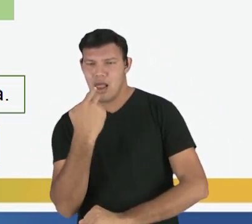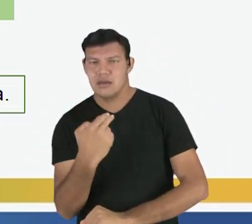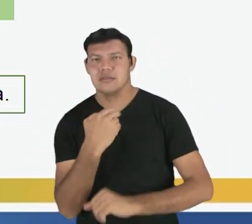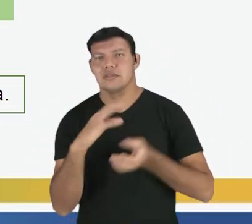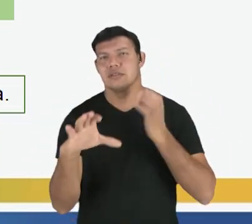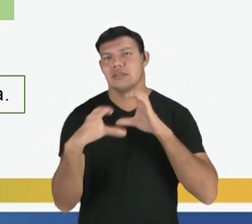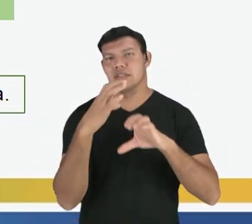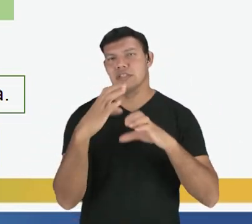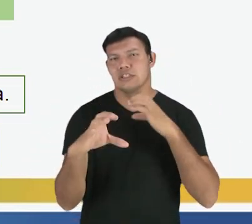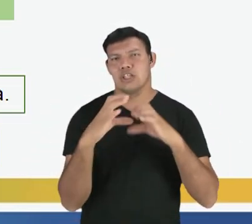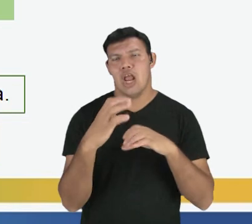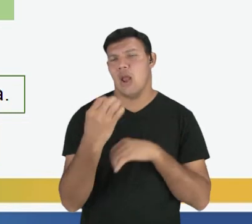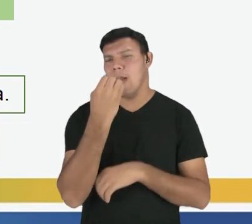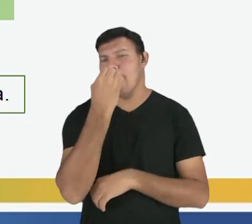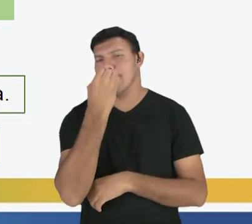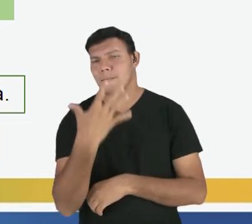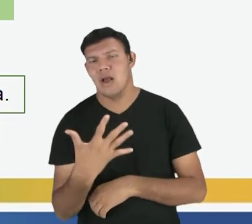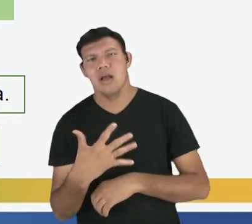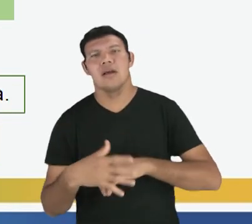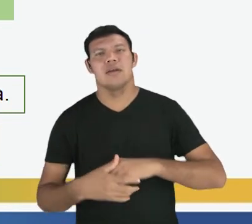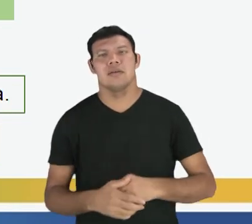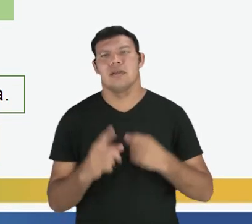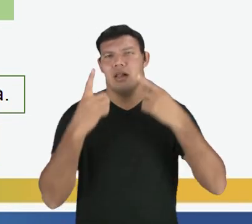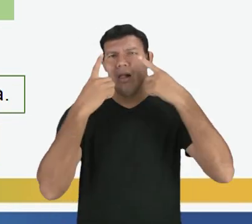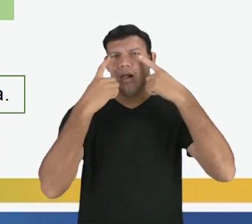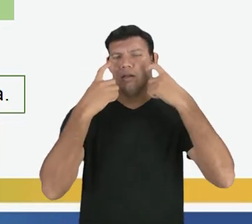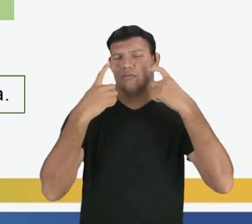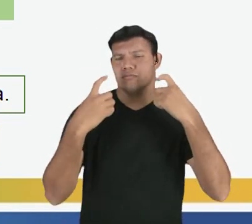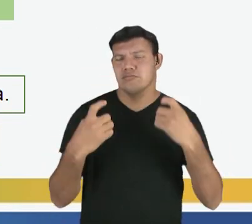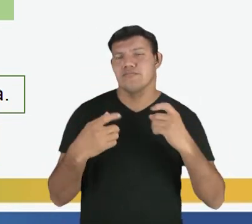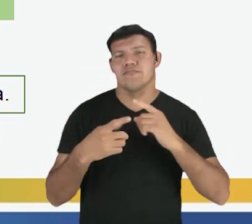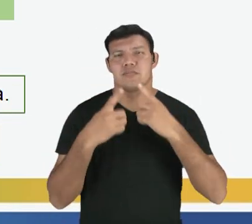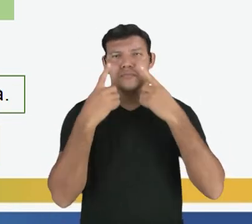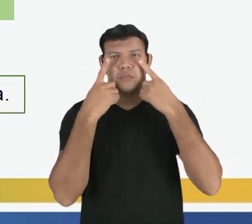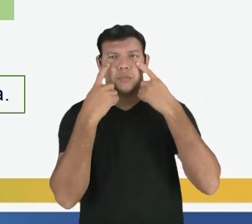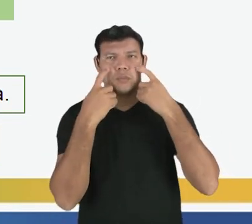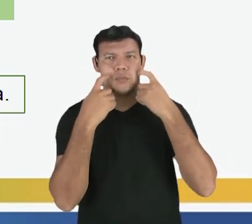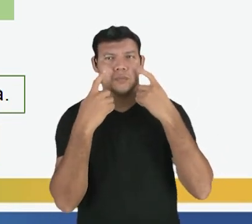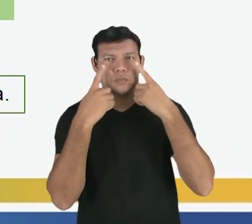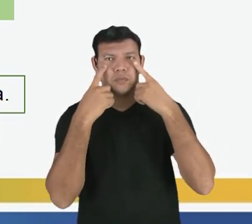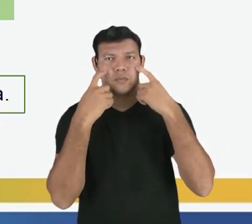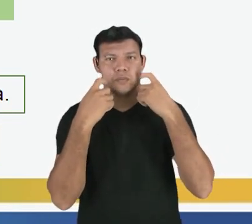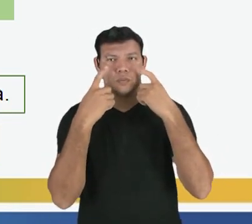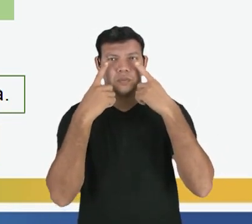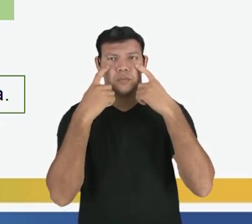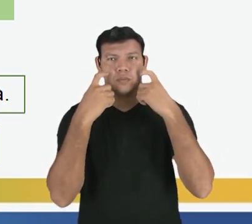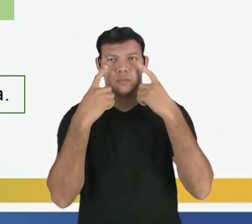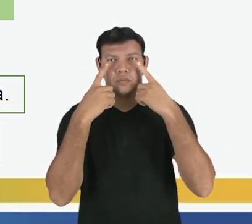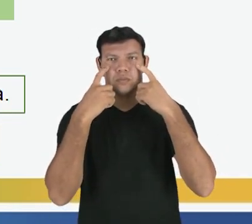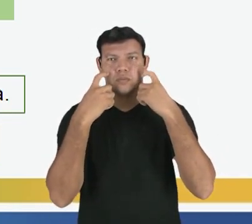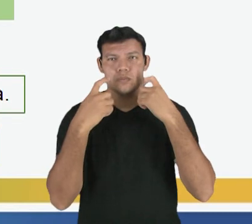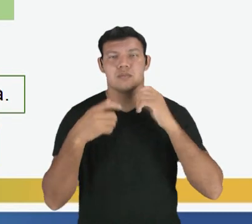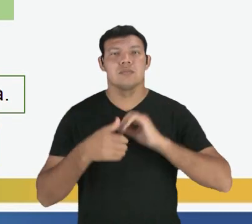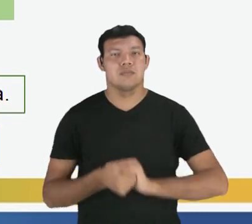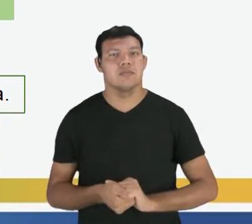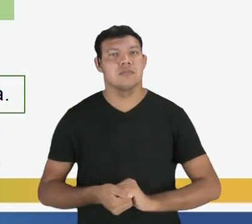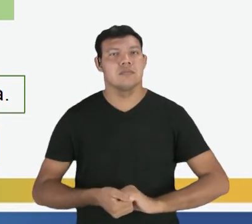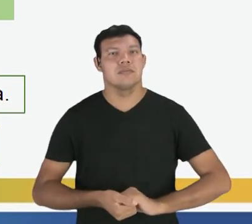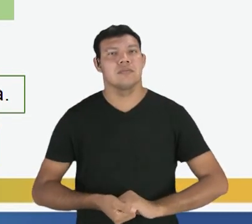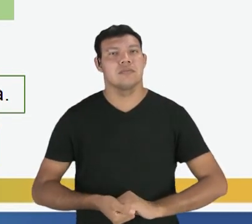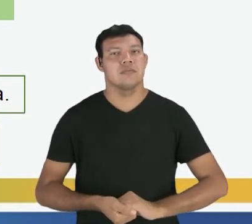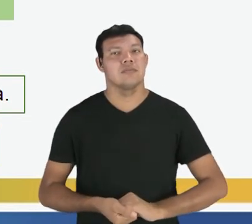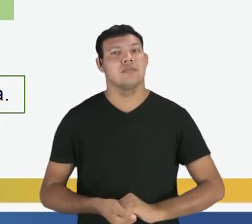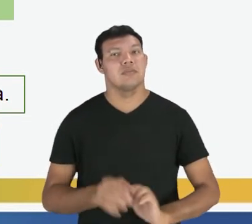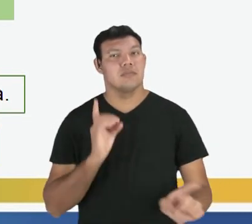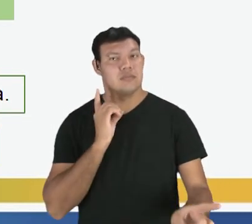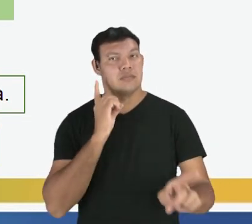cantasse bastante, se eu chorasse pouco. Então, olha só, chorasse, chorássemos, buscasse, você